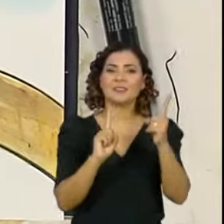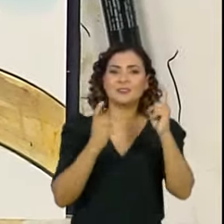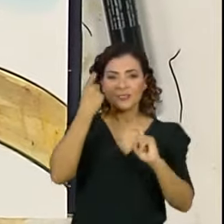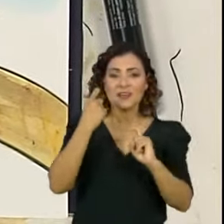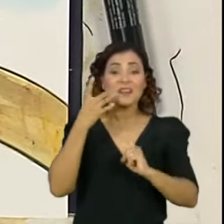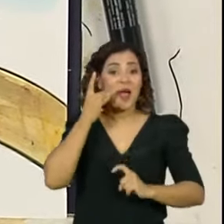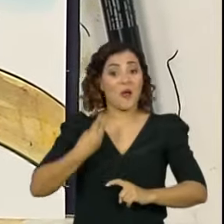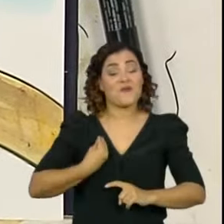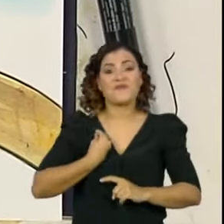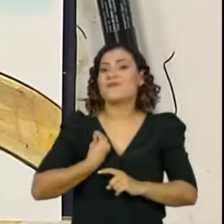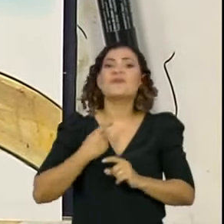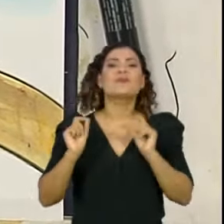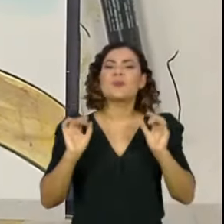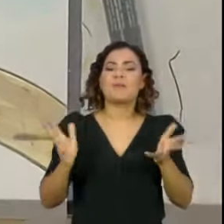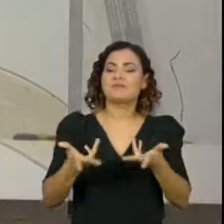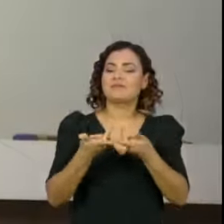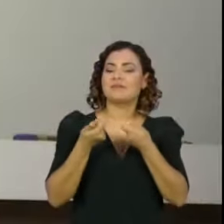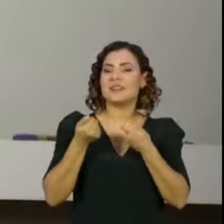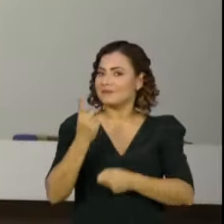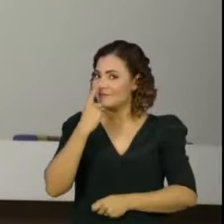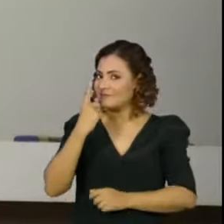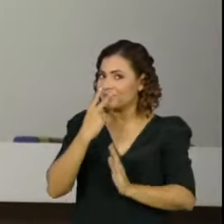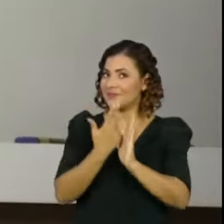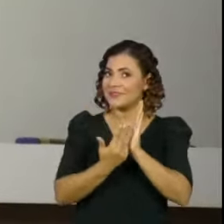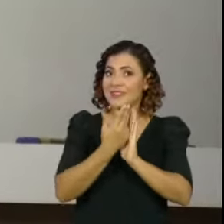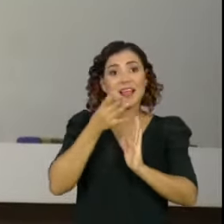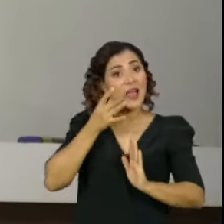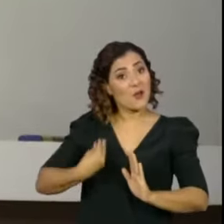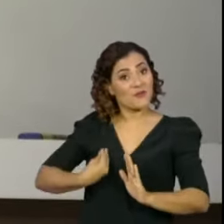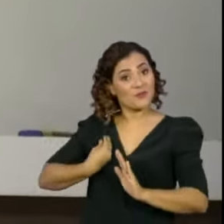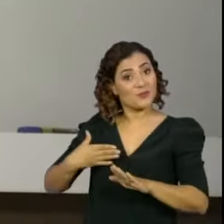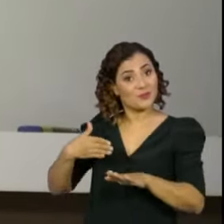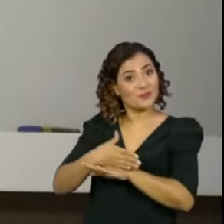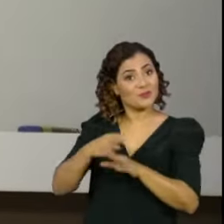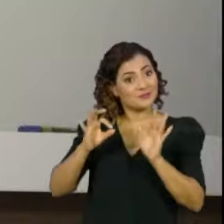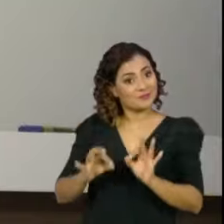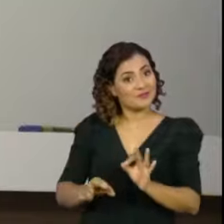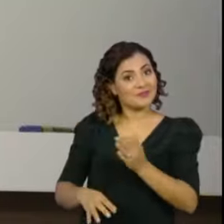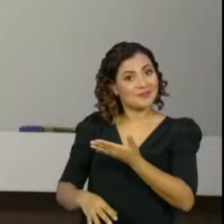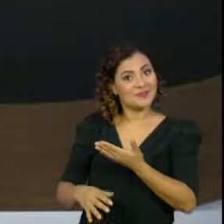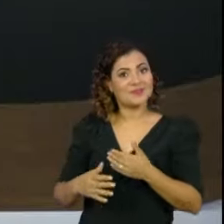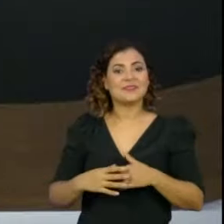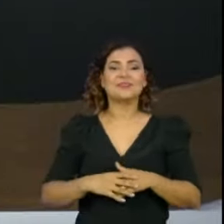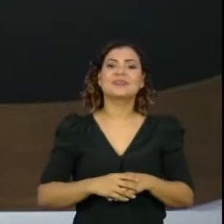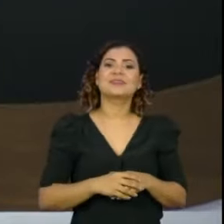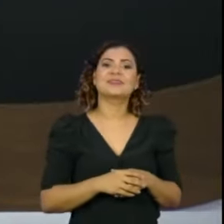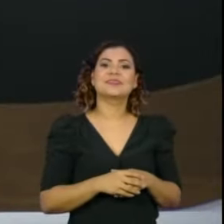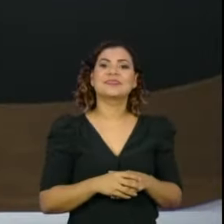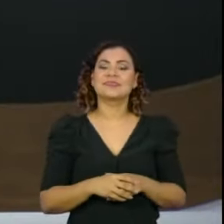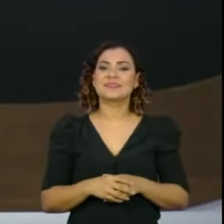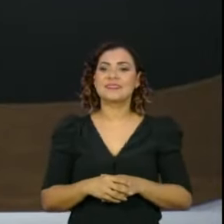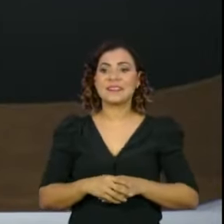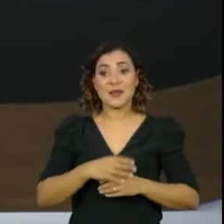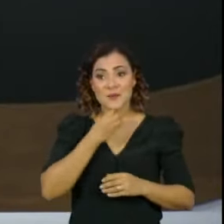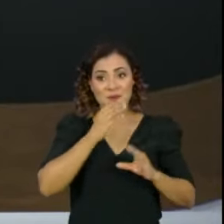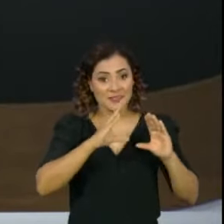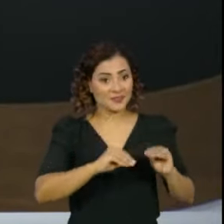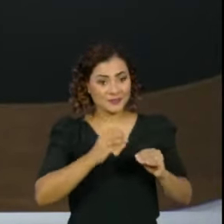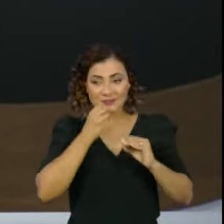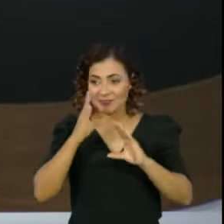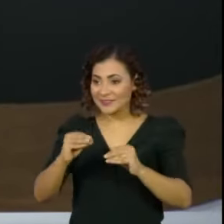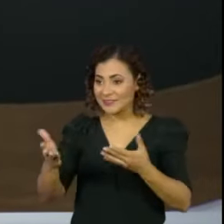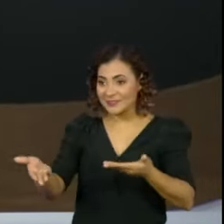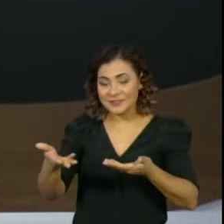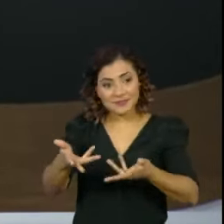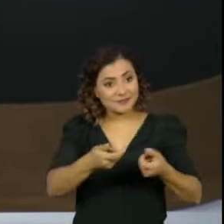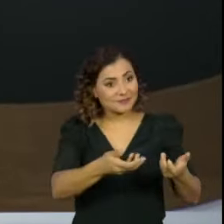tempo real do nosso querido Paulo Caruso, que hoje nos dá a alegria de estar conosco aqui no estúdio. Presidente, boa noite. Obrigada por